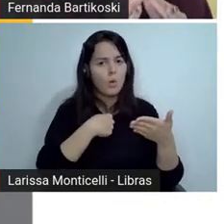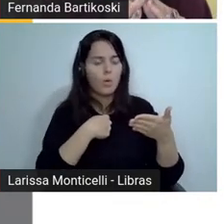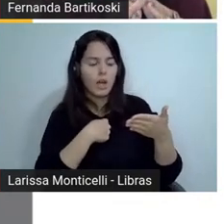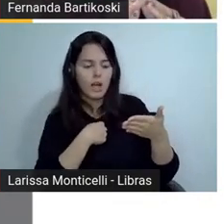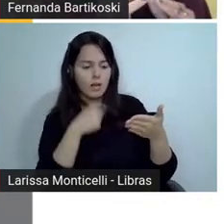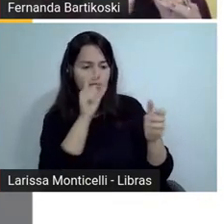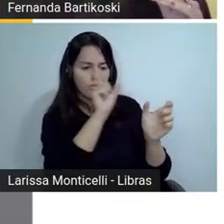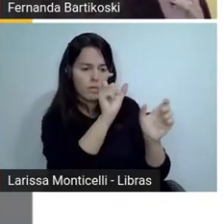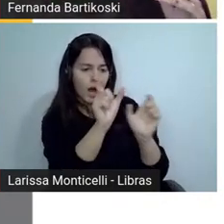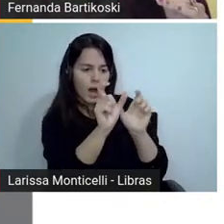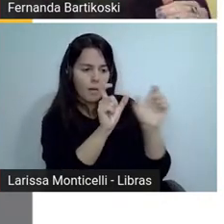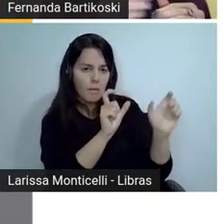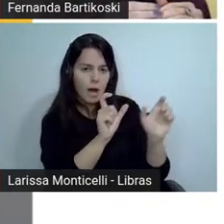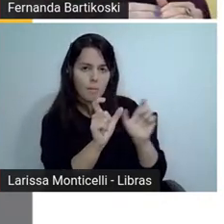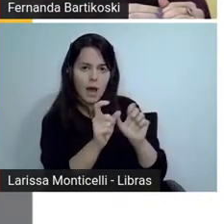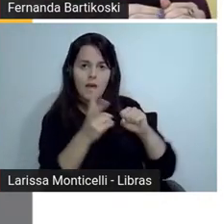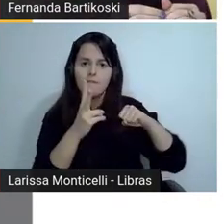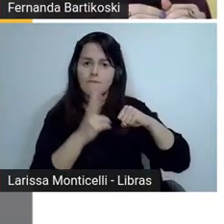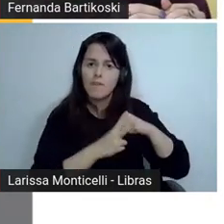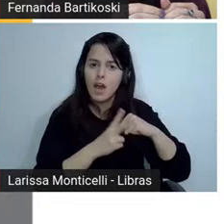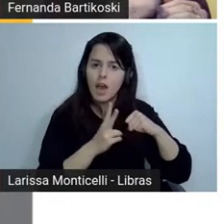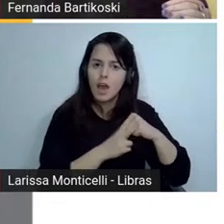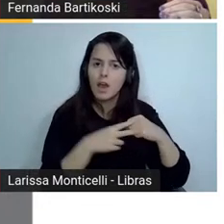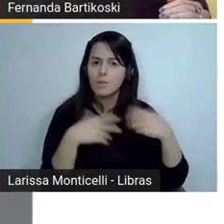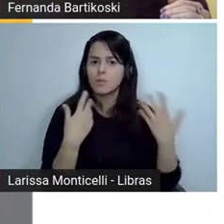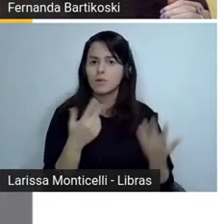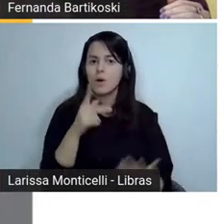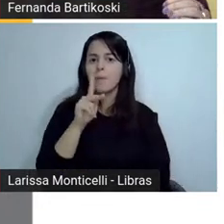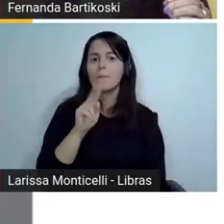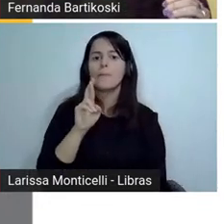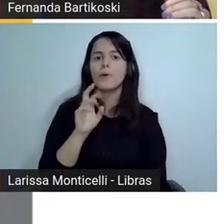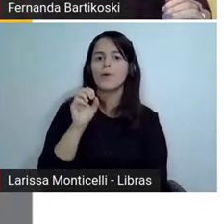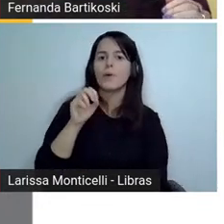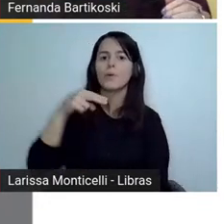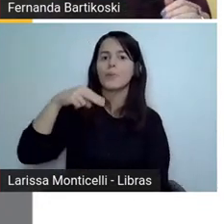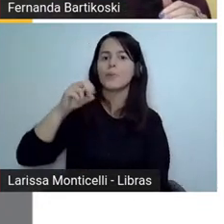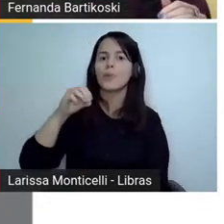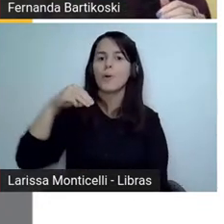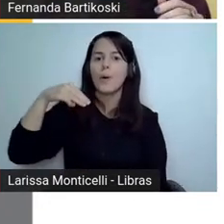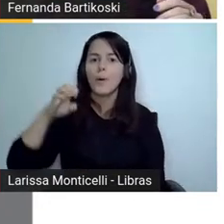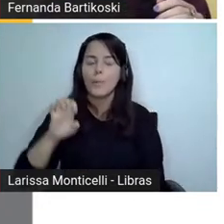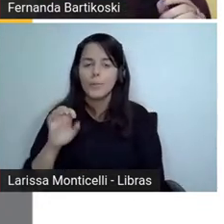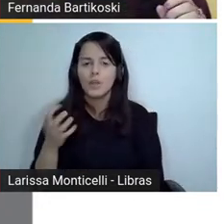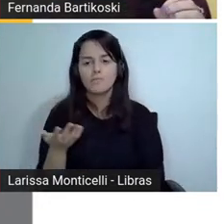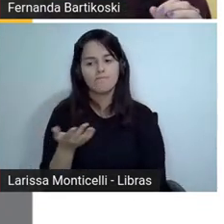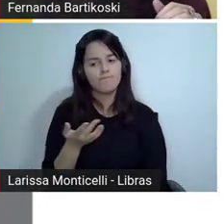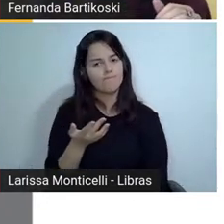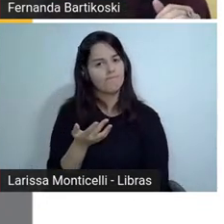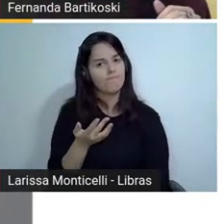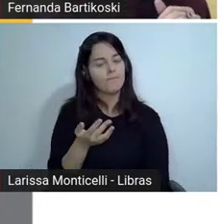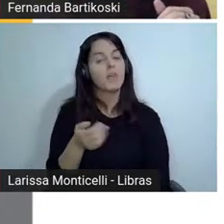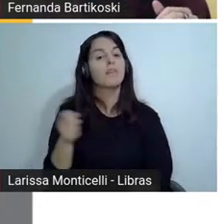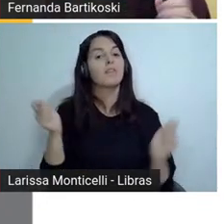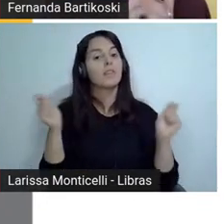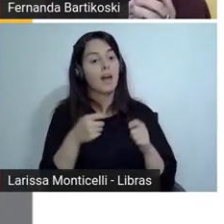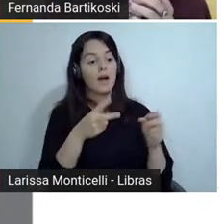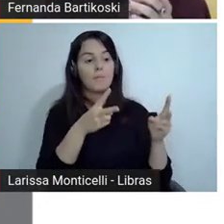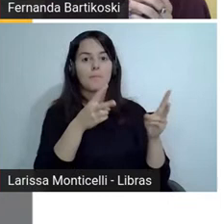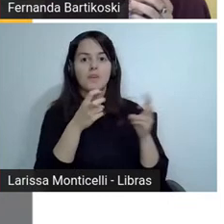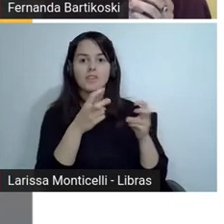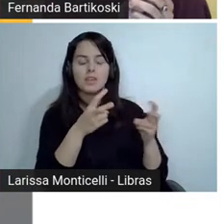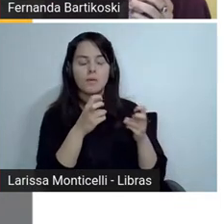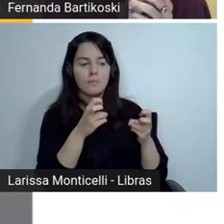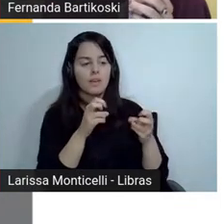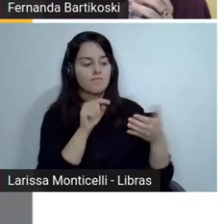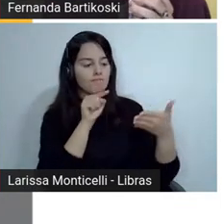verbos então até um exercício que a gente pode fazer identificar essas pistas do do narrador e personagem